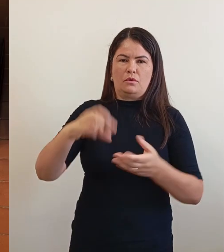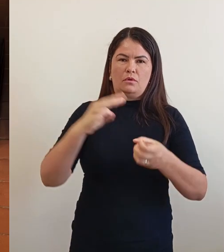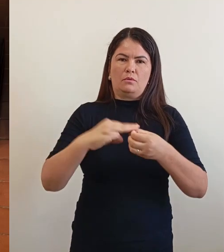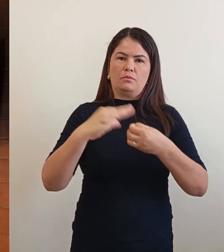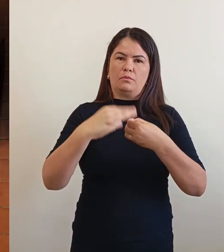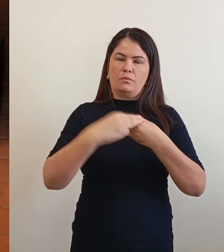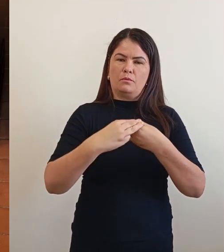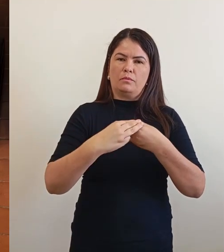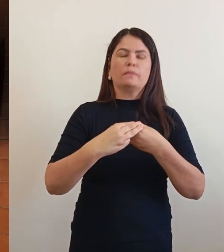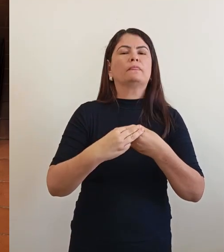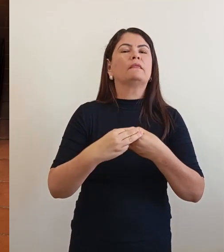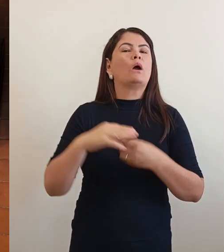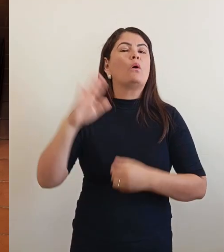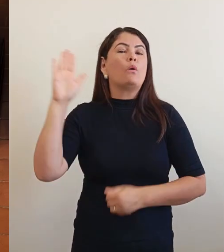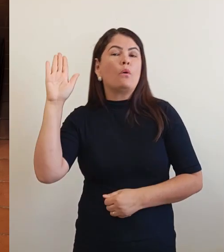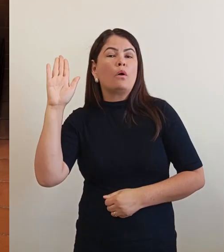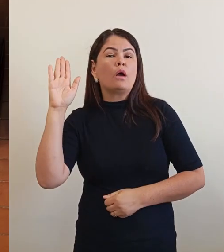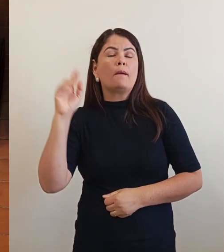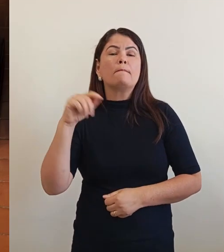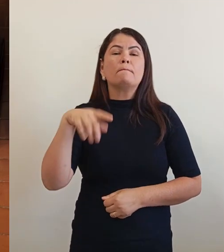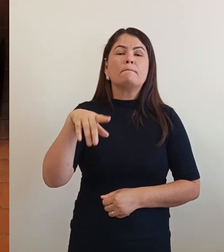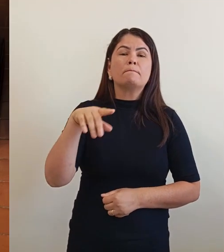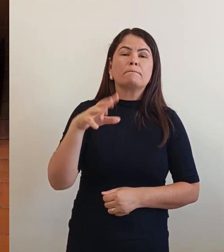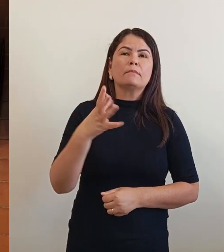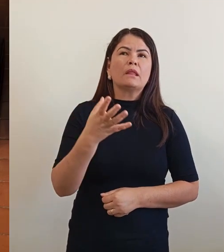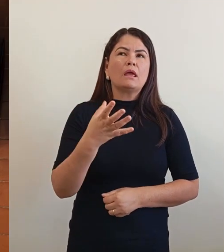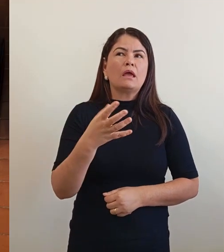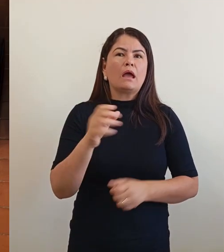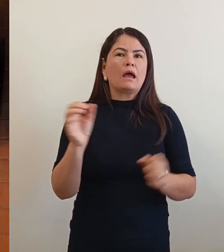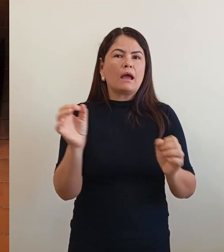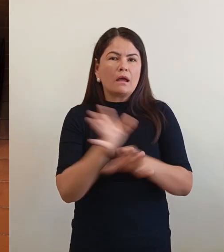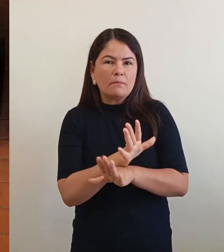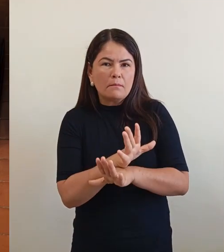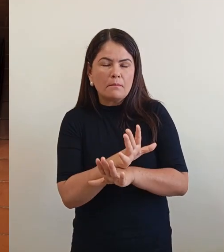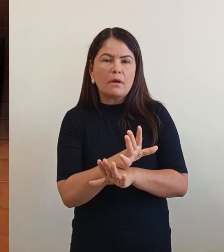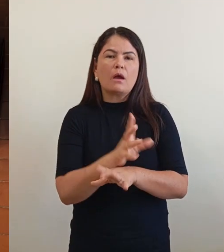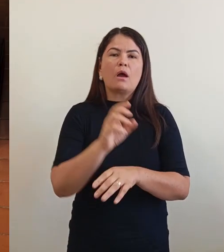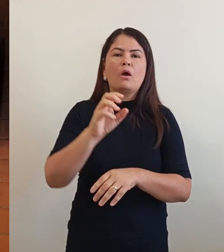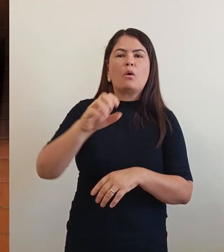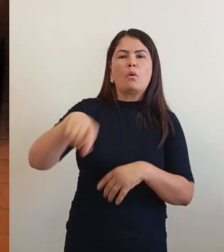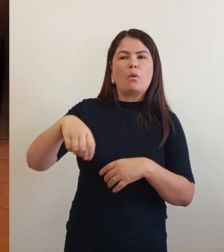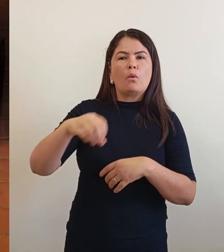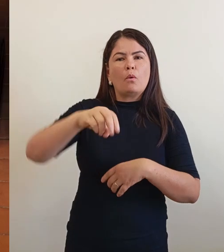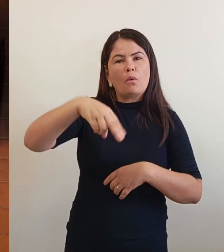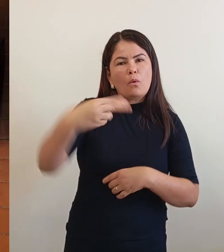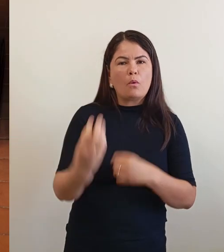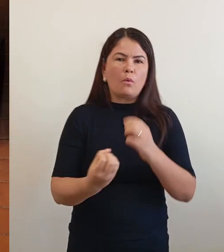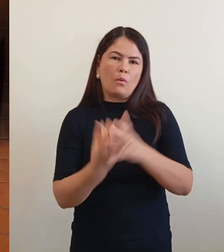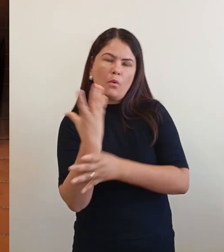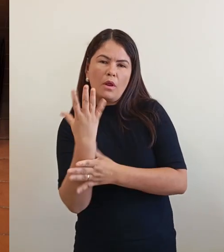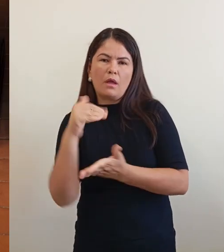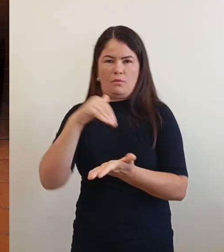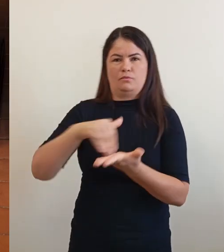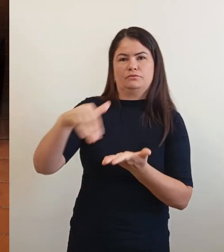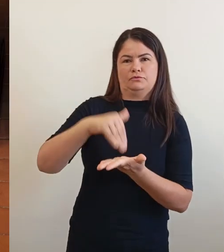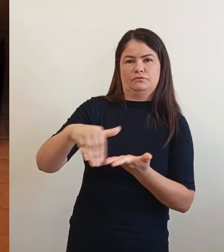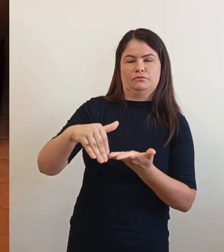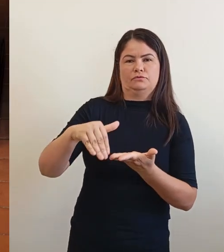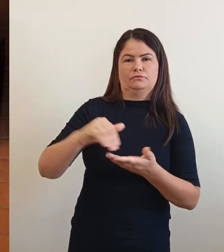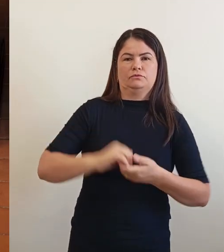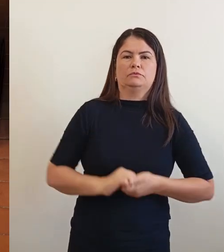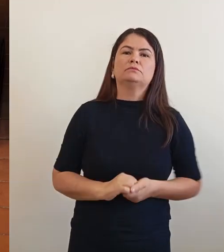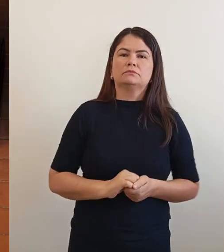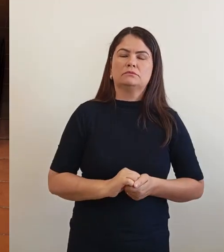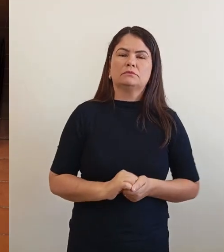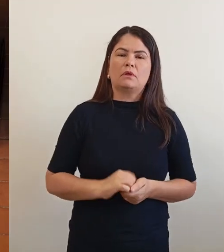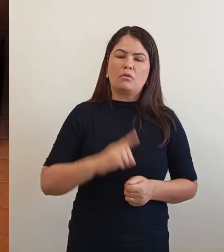alguma secretaria? E aí, o senhor, após responder, fica à vontade para fazer as suas considerações finais.